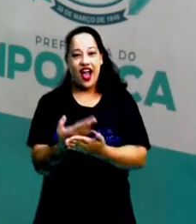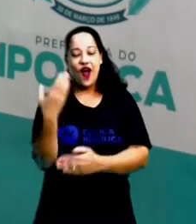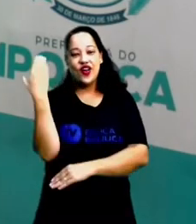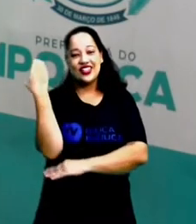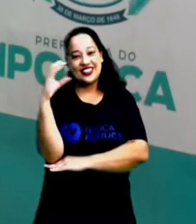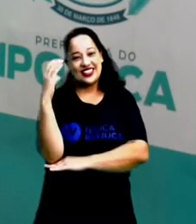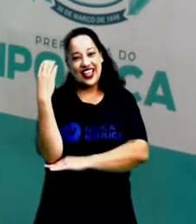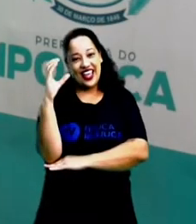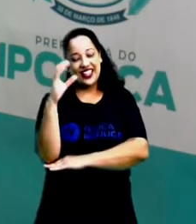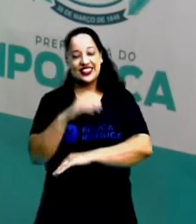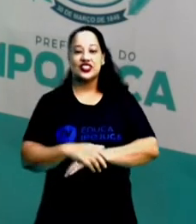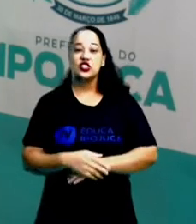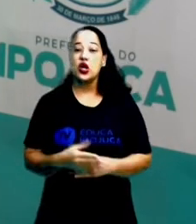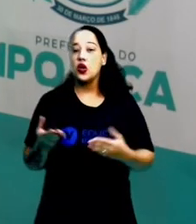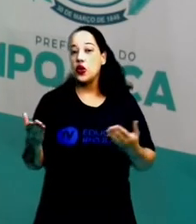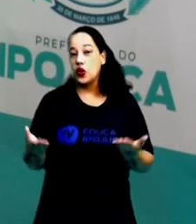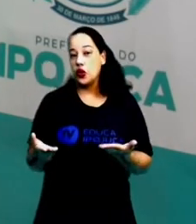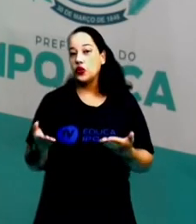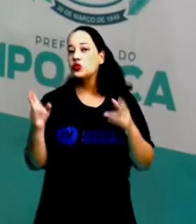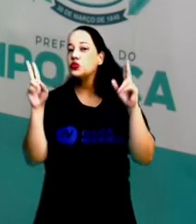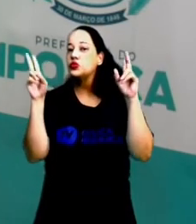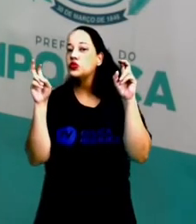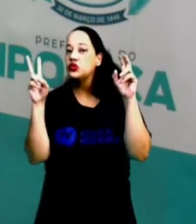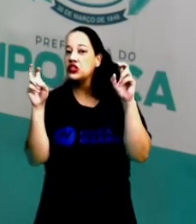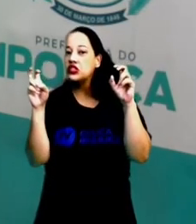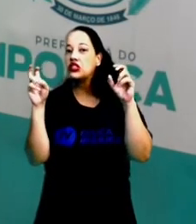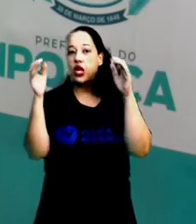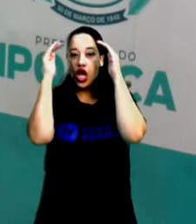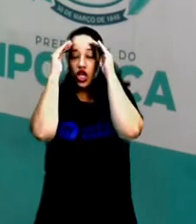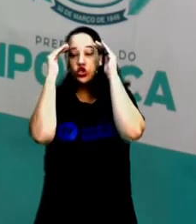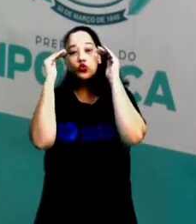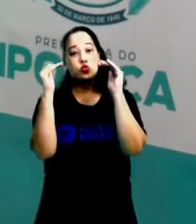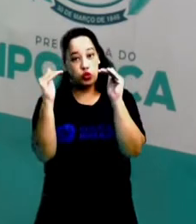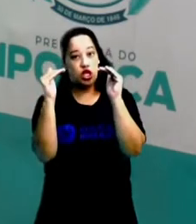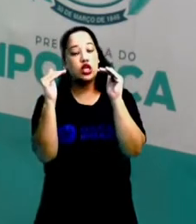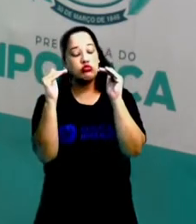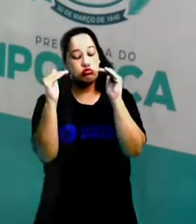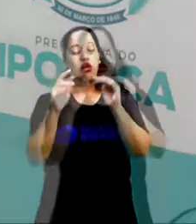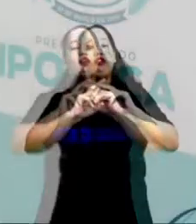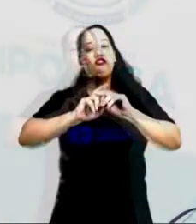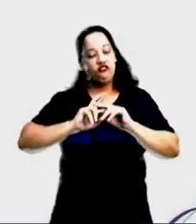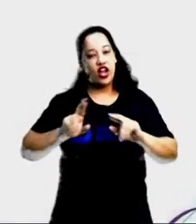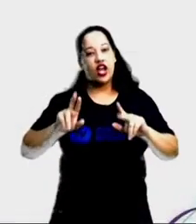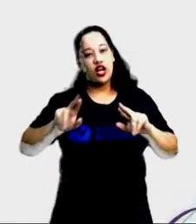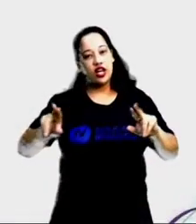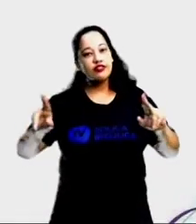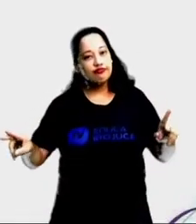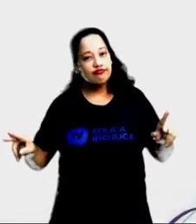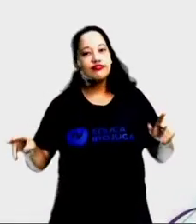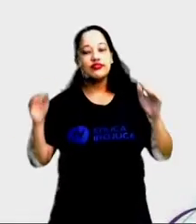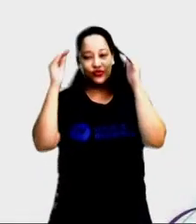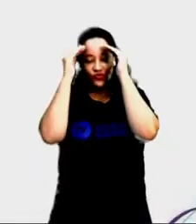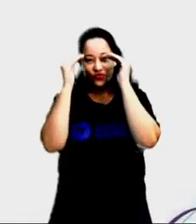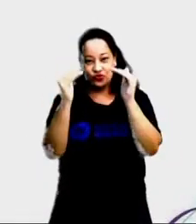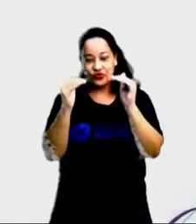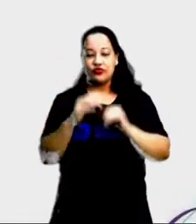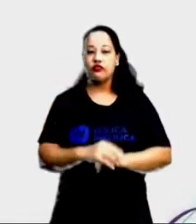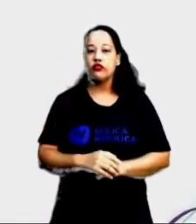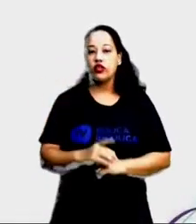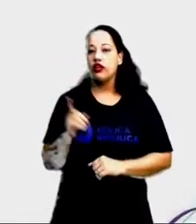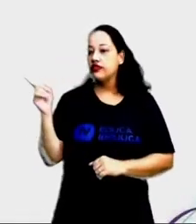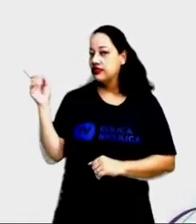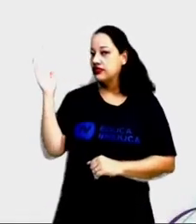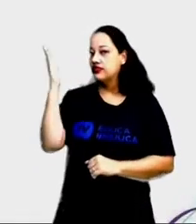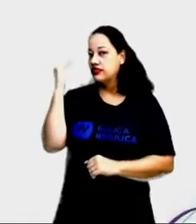ciências. Iremos falar sobre o respeito às diferenças. Você sabe que imagem